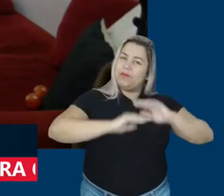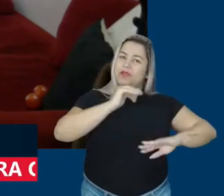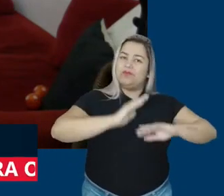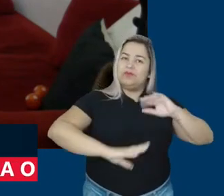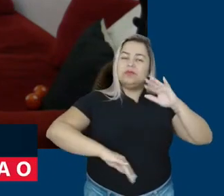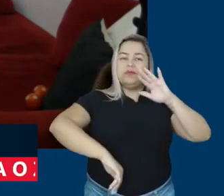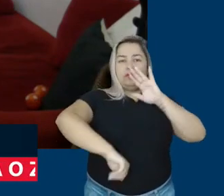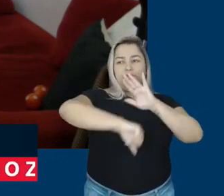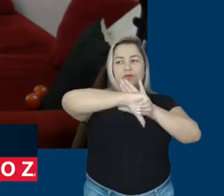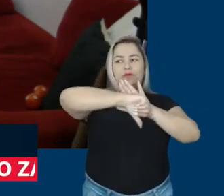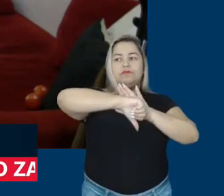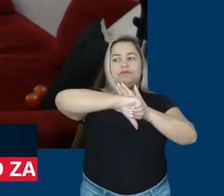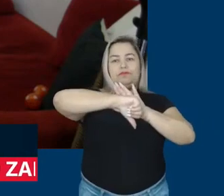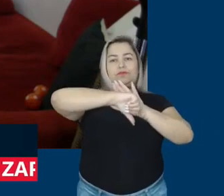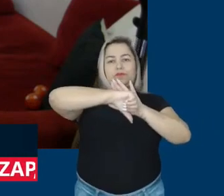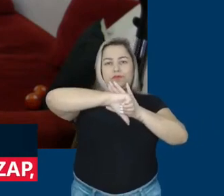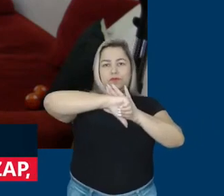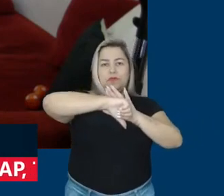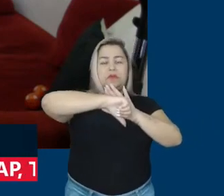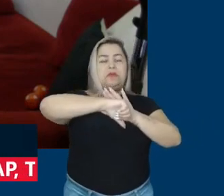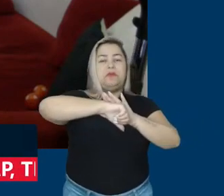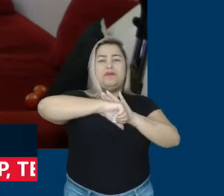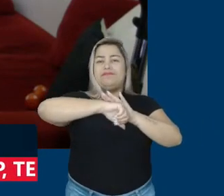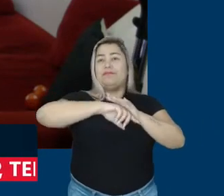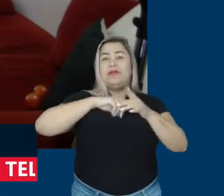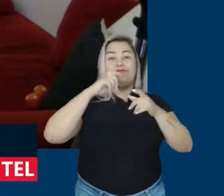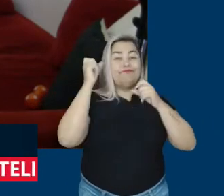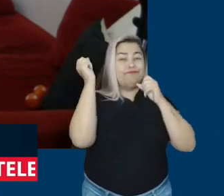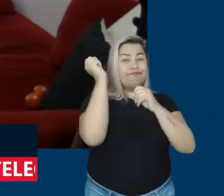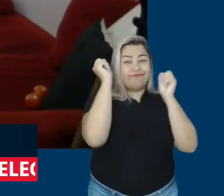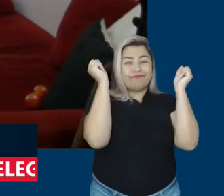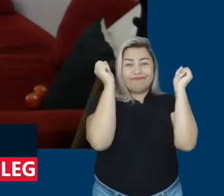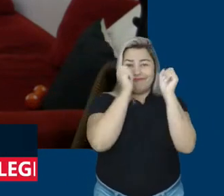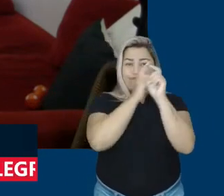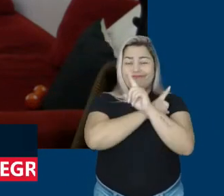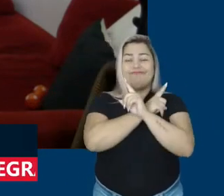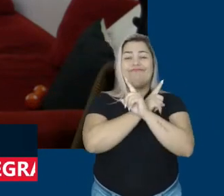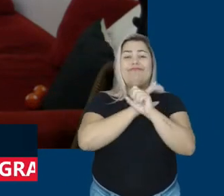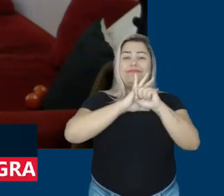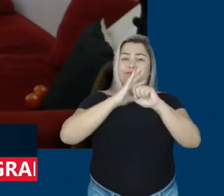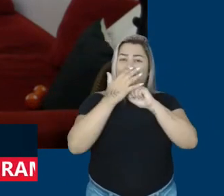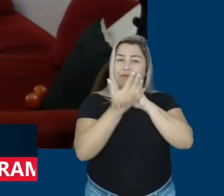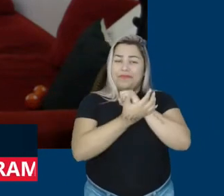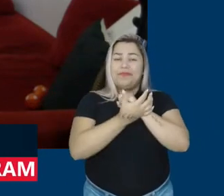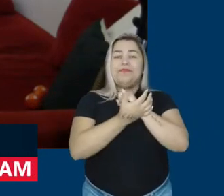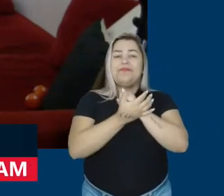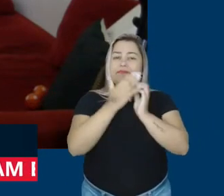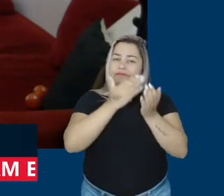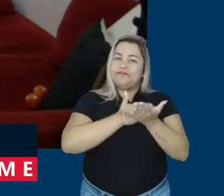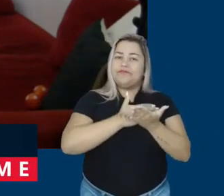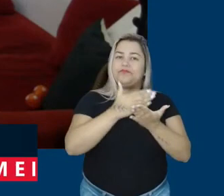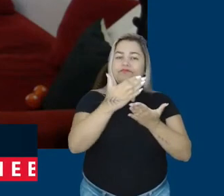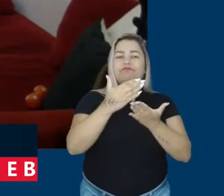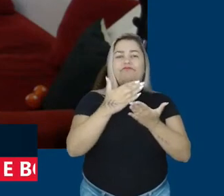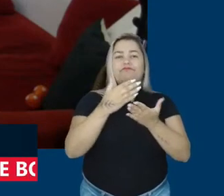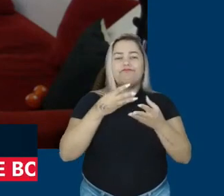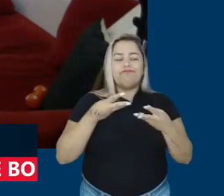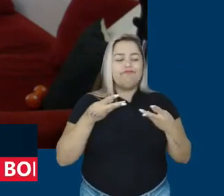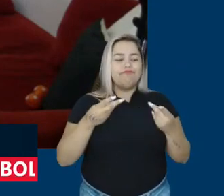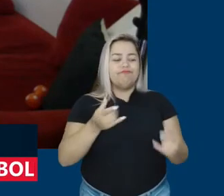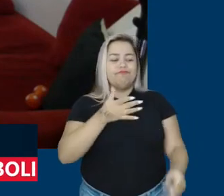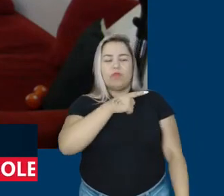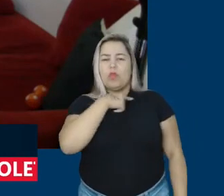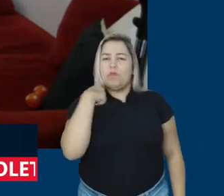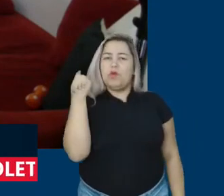inclusive, o exemplo do período mais turbulento da pandemia, no auge da pandemia, quando a gente estava com muitas mortes